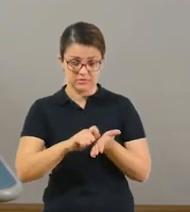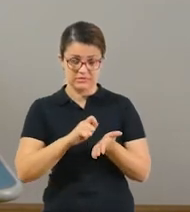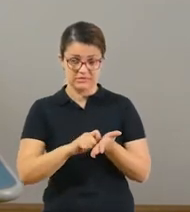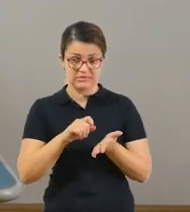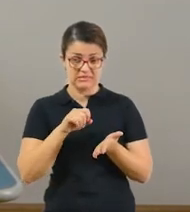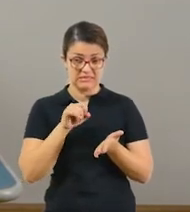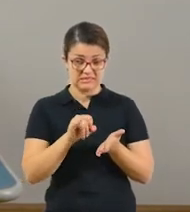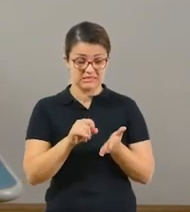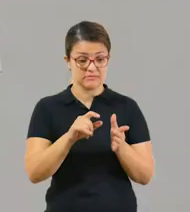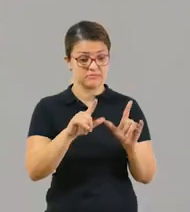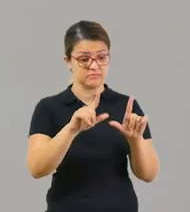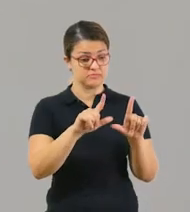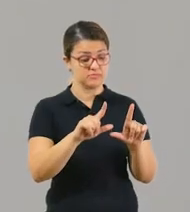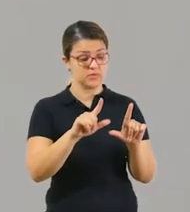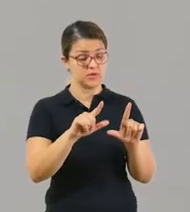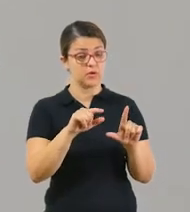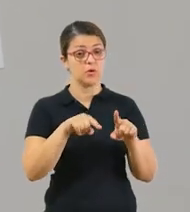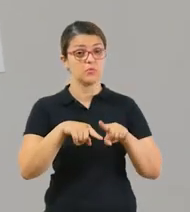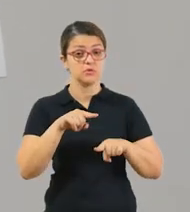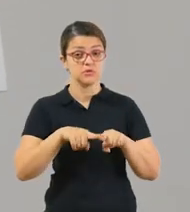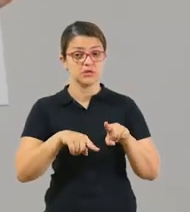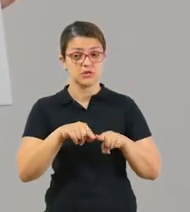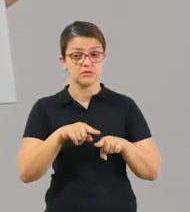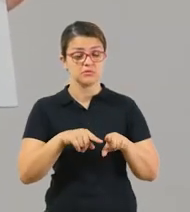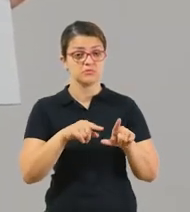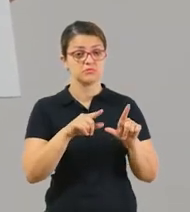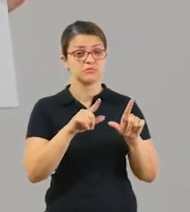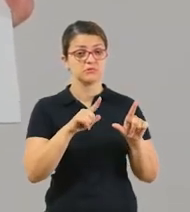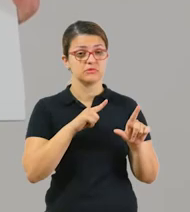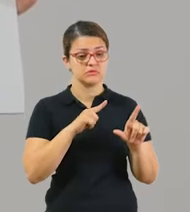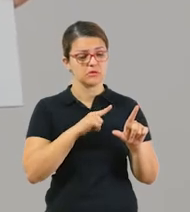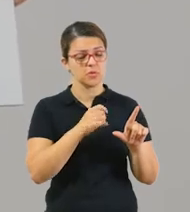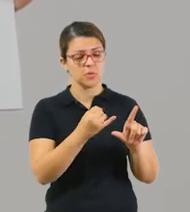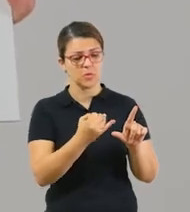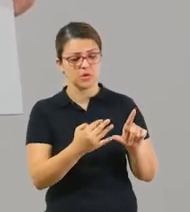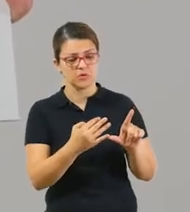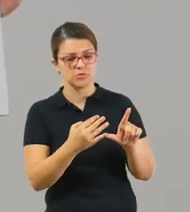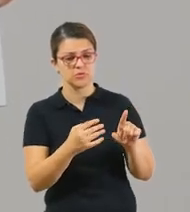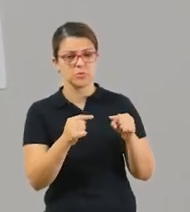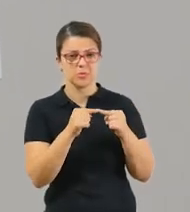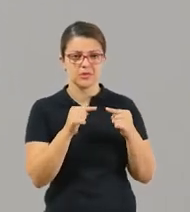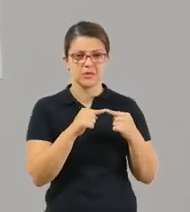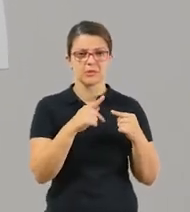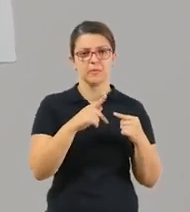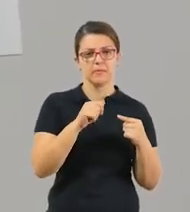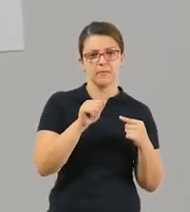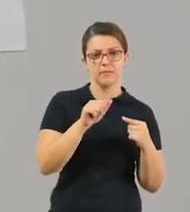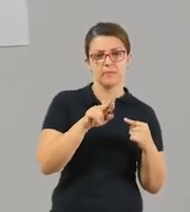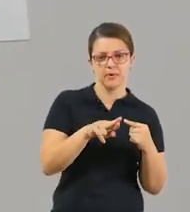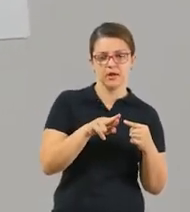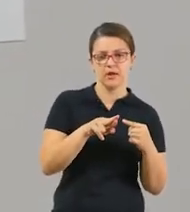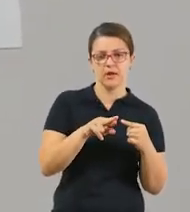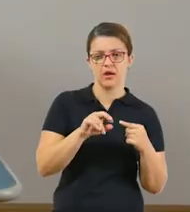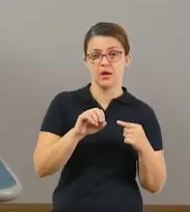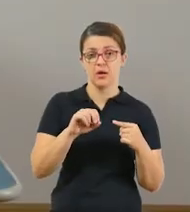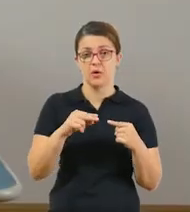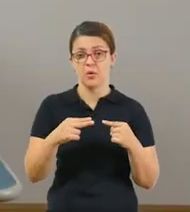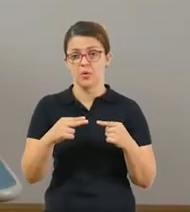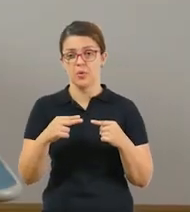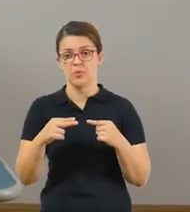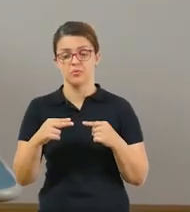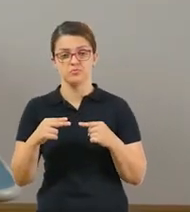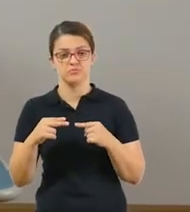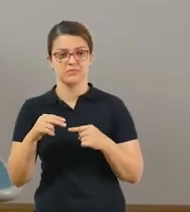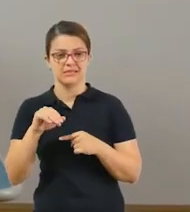se a imagem 1 está registrando objetos que têm uma quantidade par ou ímpar. A mesma coisa com a imagem 2, a